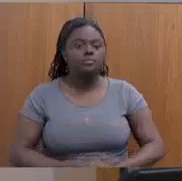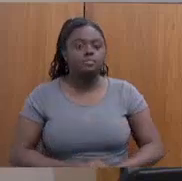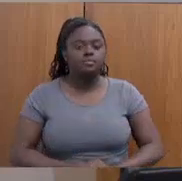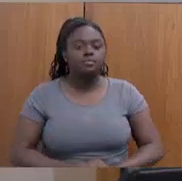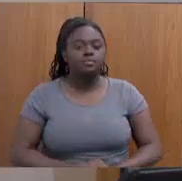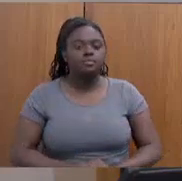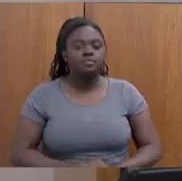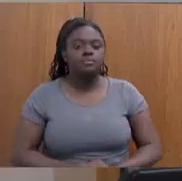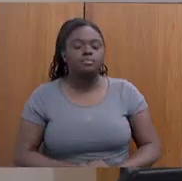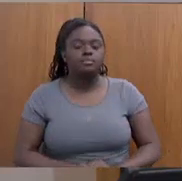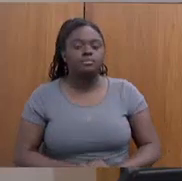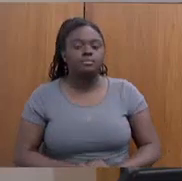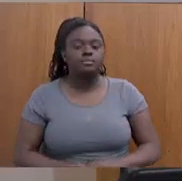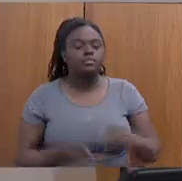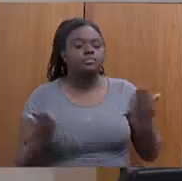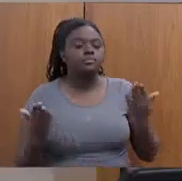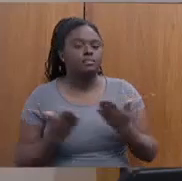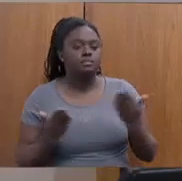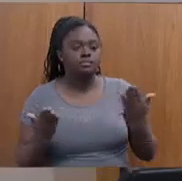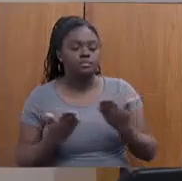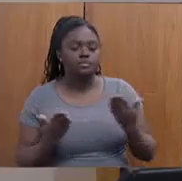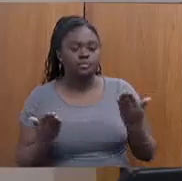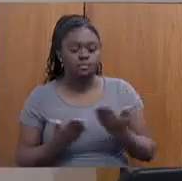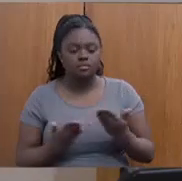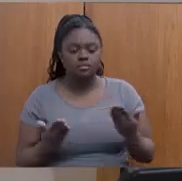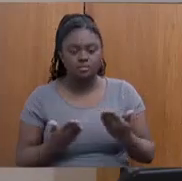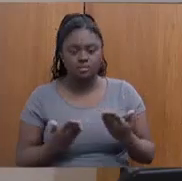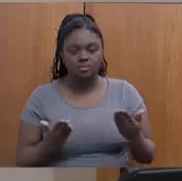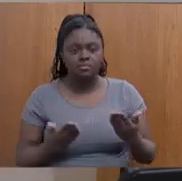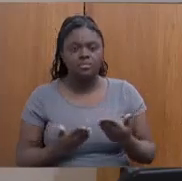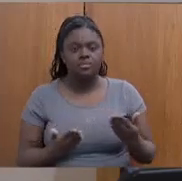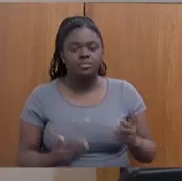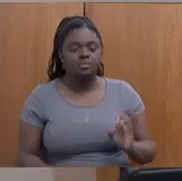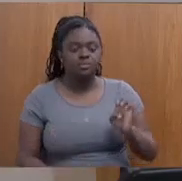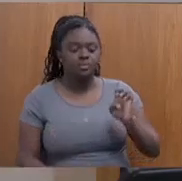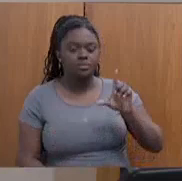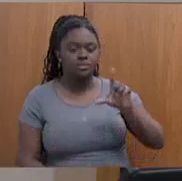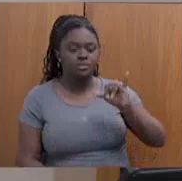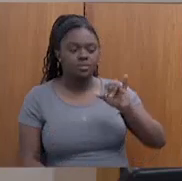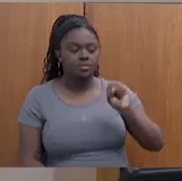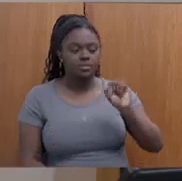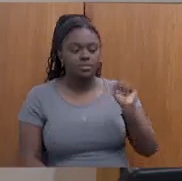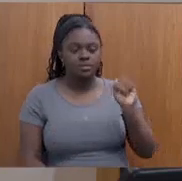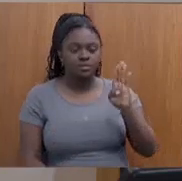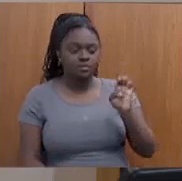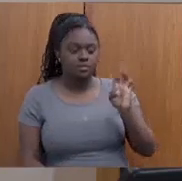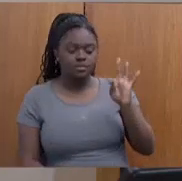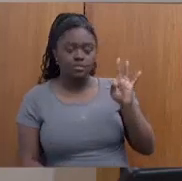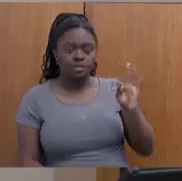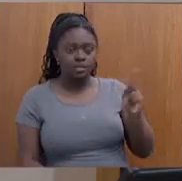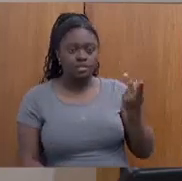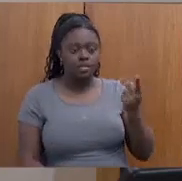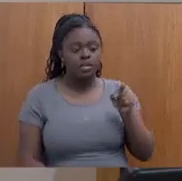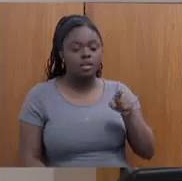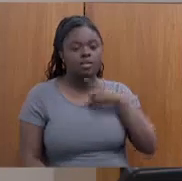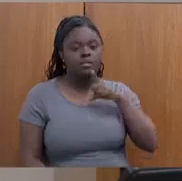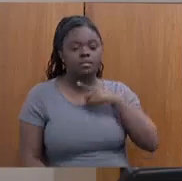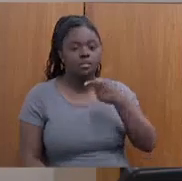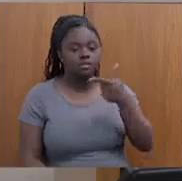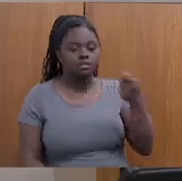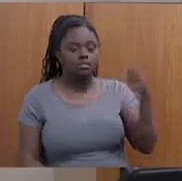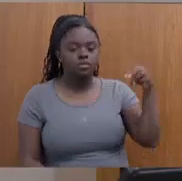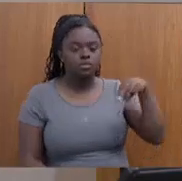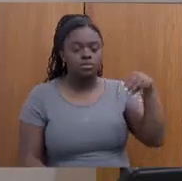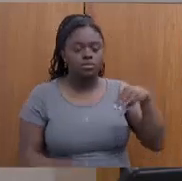Passa a palavra para a senhora, para a excelentíssima senhora Elisabeth Jucá, que disporá de até 20 minutos para